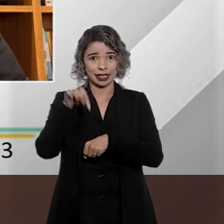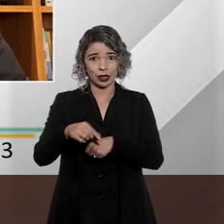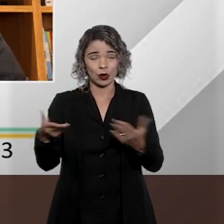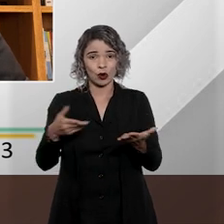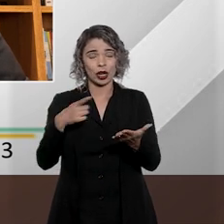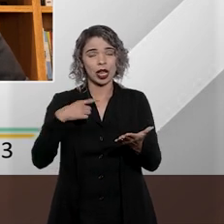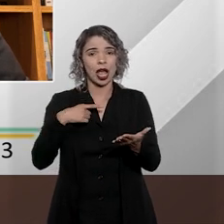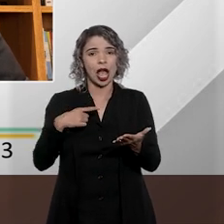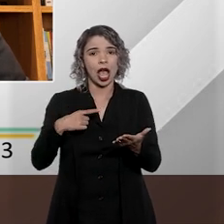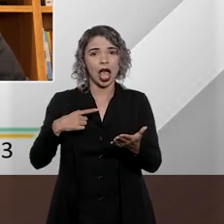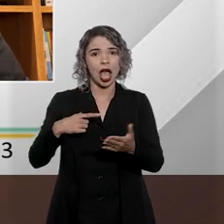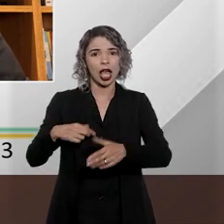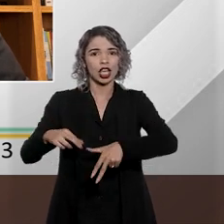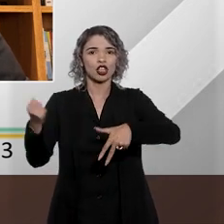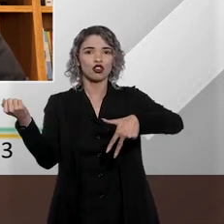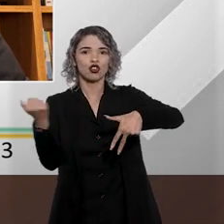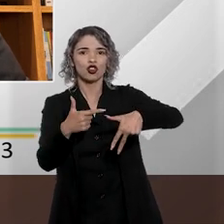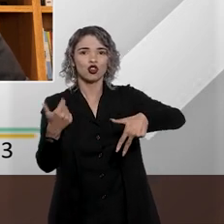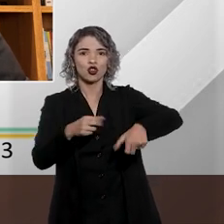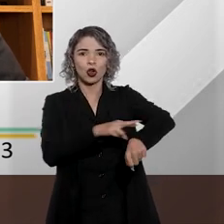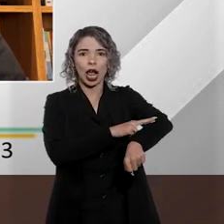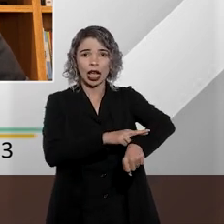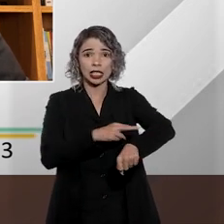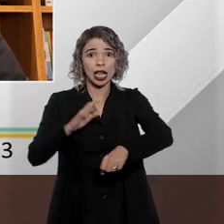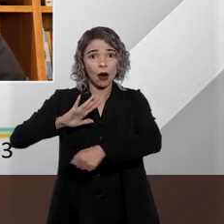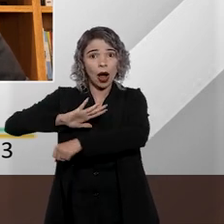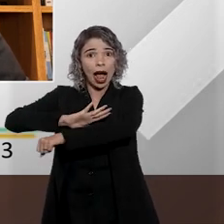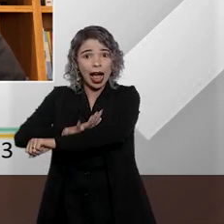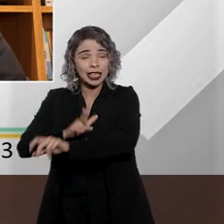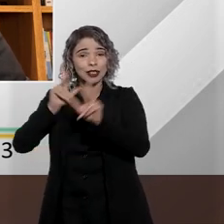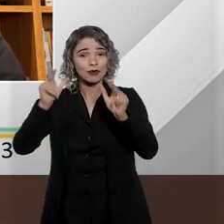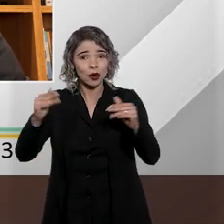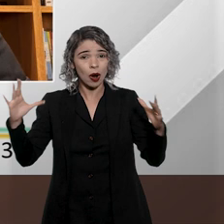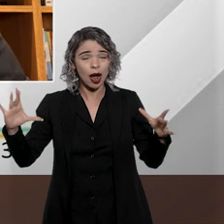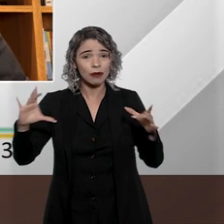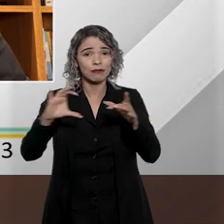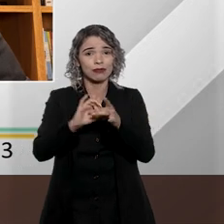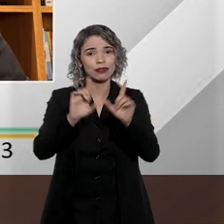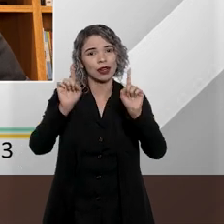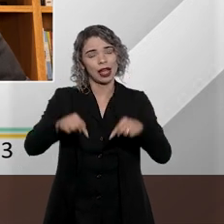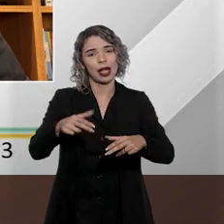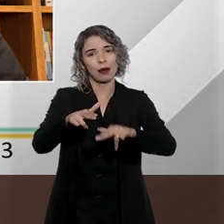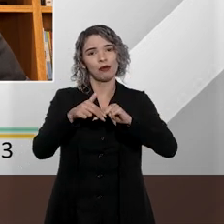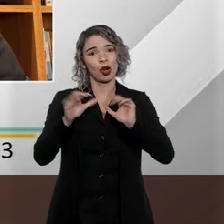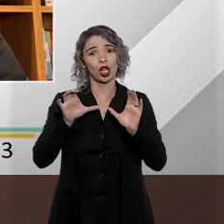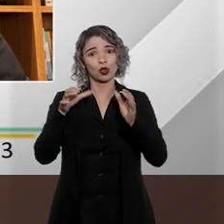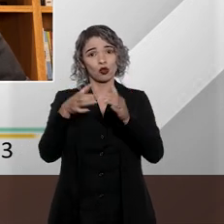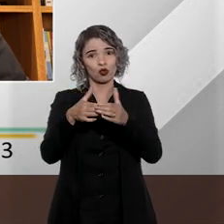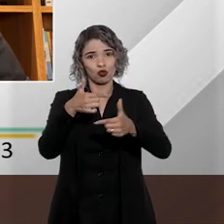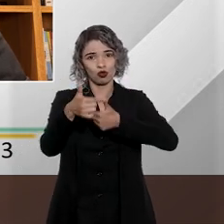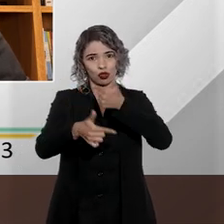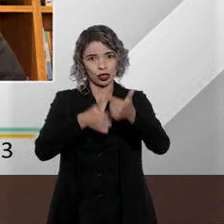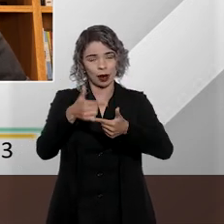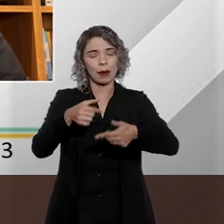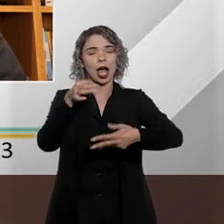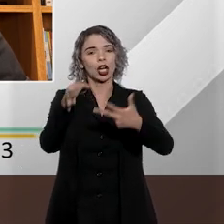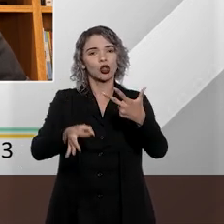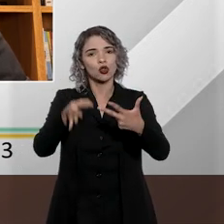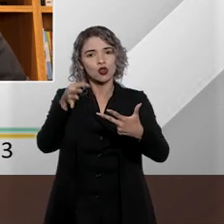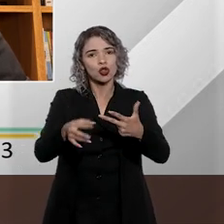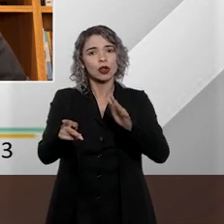Direito, que é a equiparação da injúria racial ao racismo, é um dos frutos do trabalho de uma comissão de juristas,